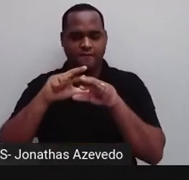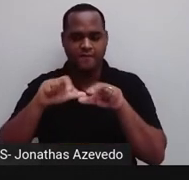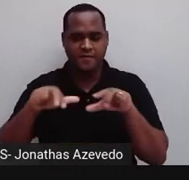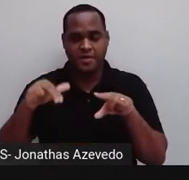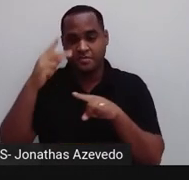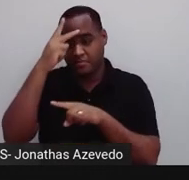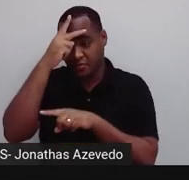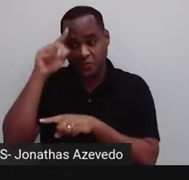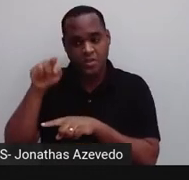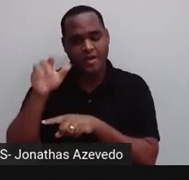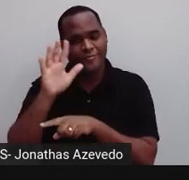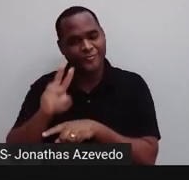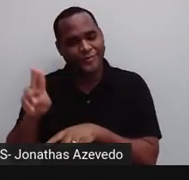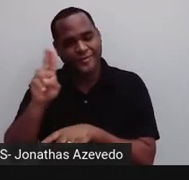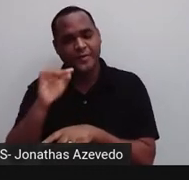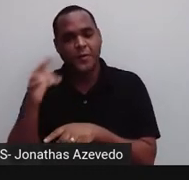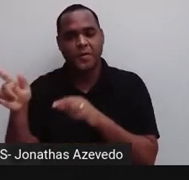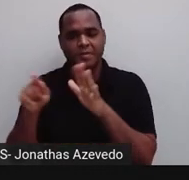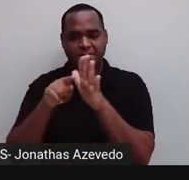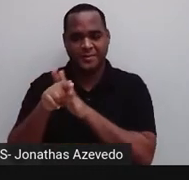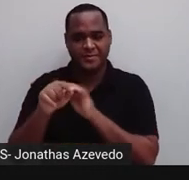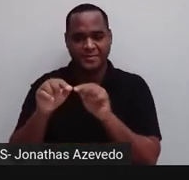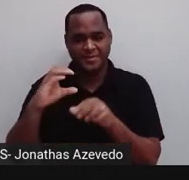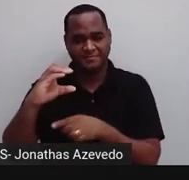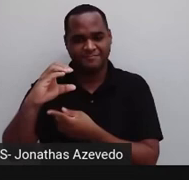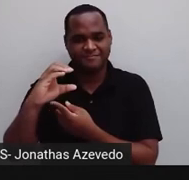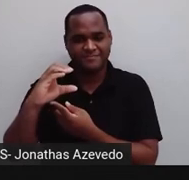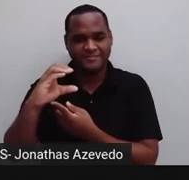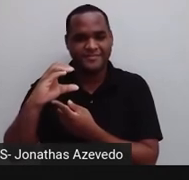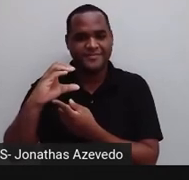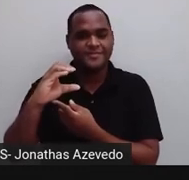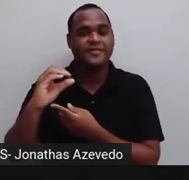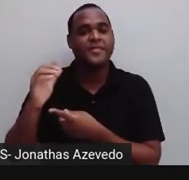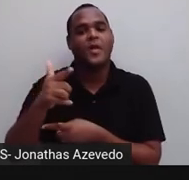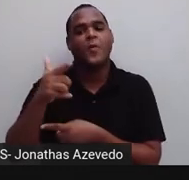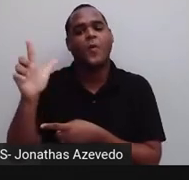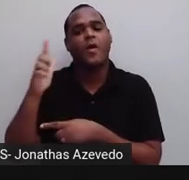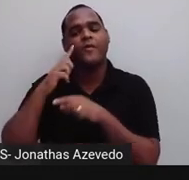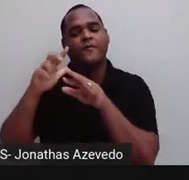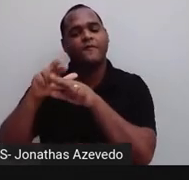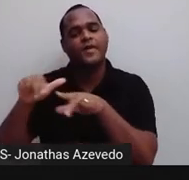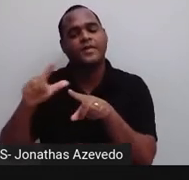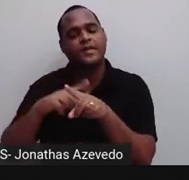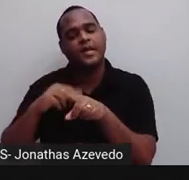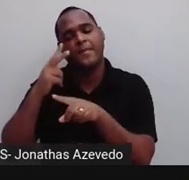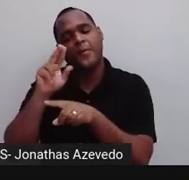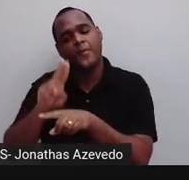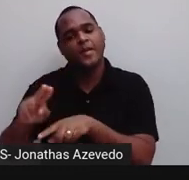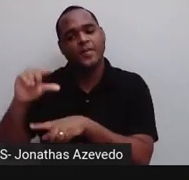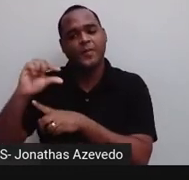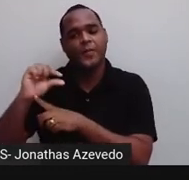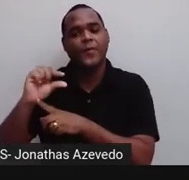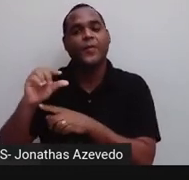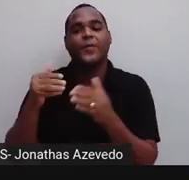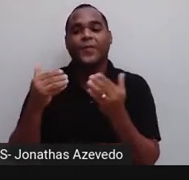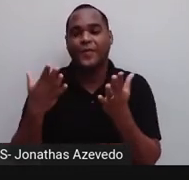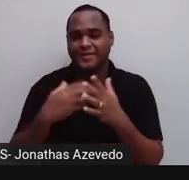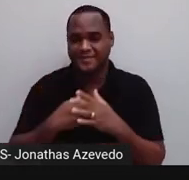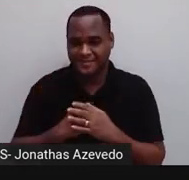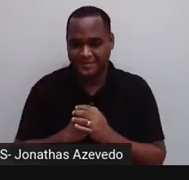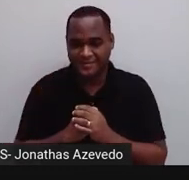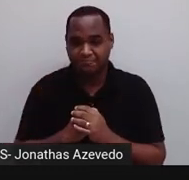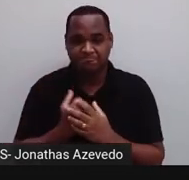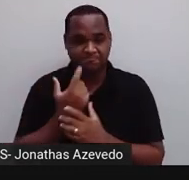Tá bom? Mais uma perguntinha na letra C. Qual é o dispositivo menos usado? E aí a gente, olhando para o